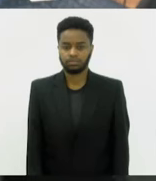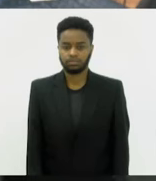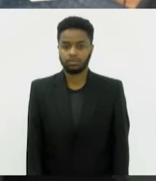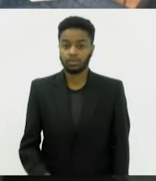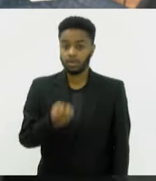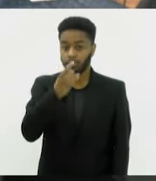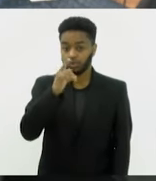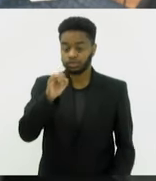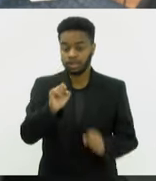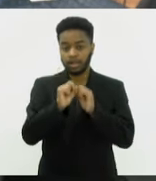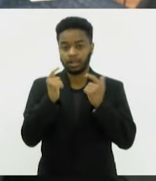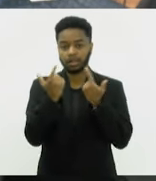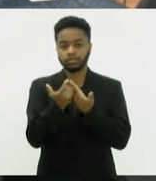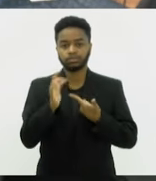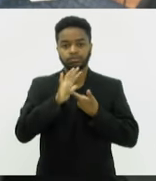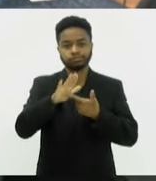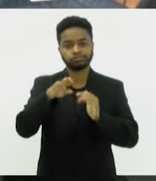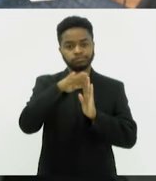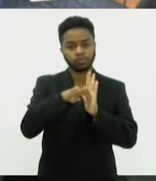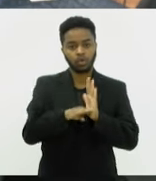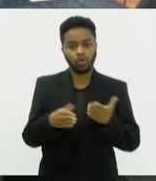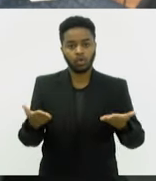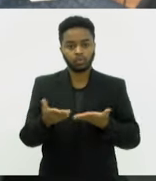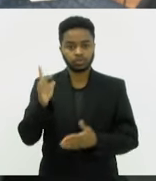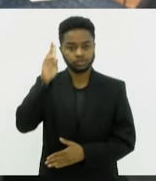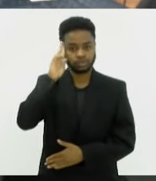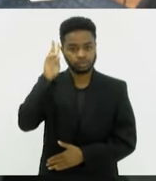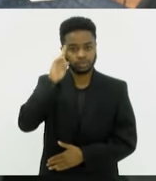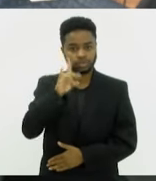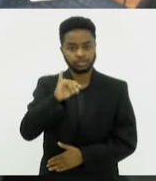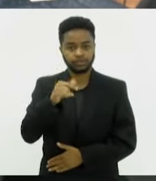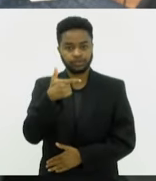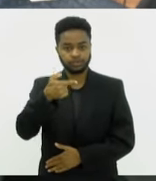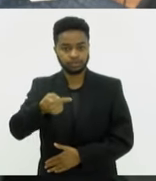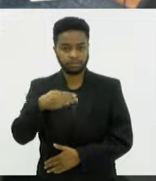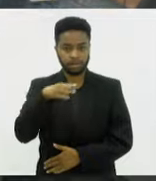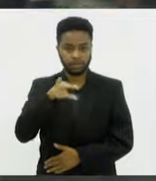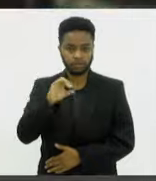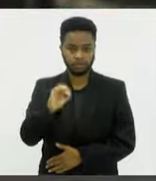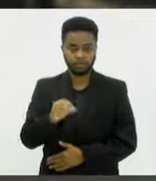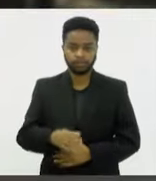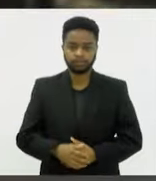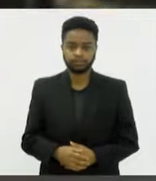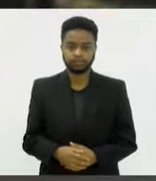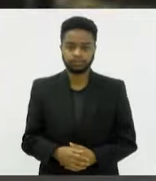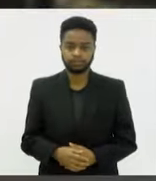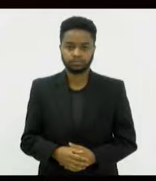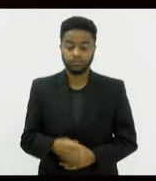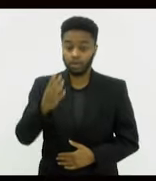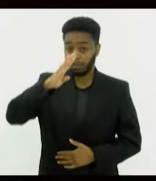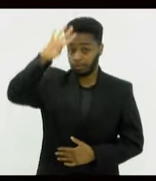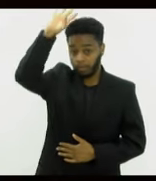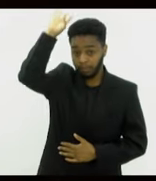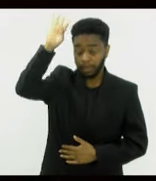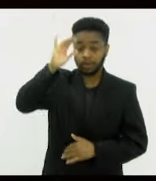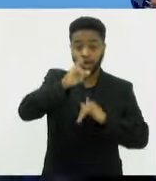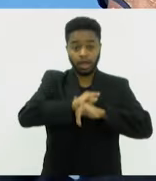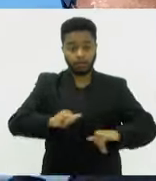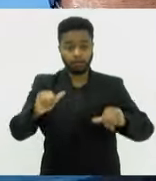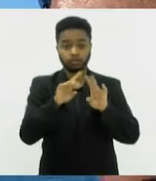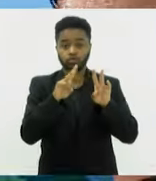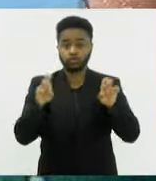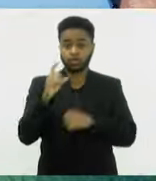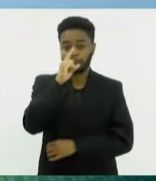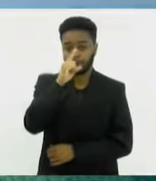O Bom Dia Alerj traz os seguintes destaques nesta segunda-feira, 27 de maio. Bombeiros fazem alerta sobre